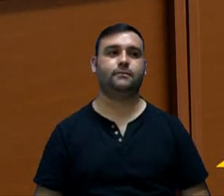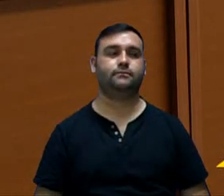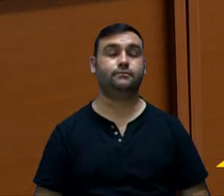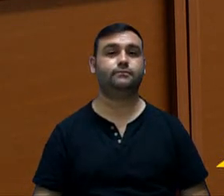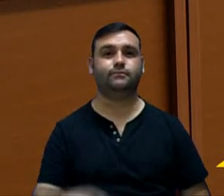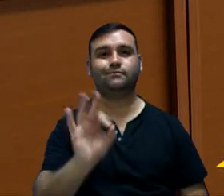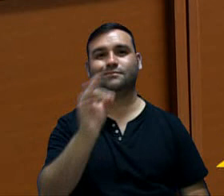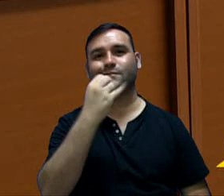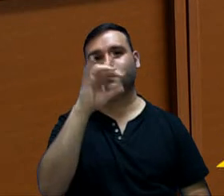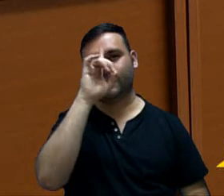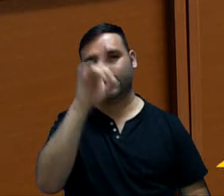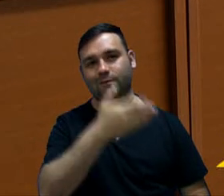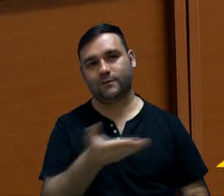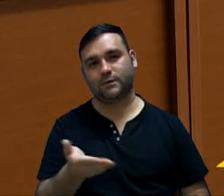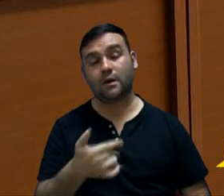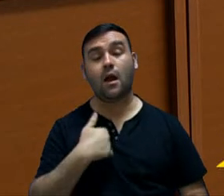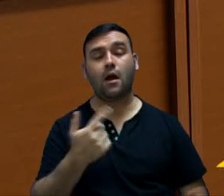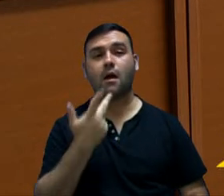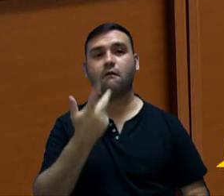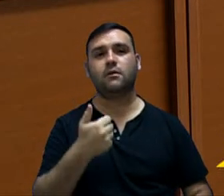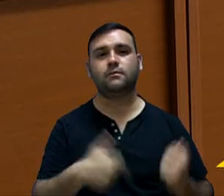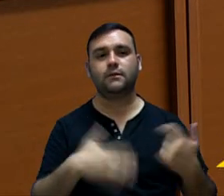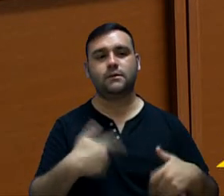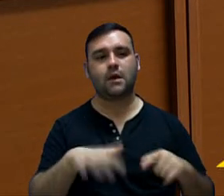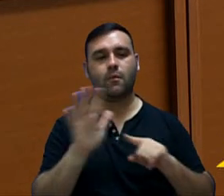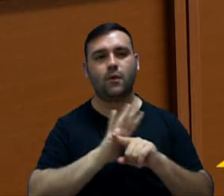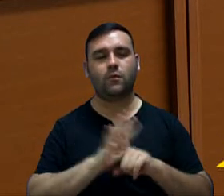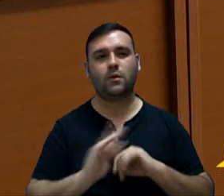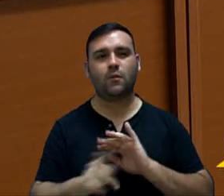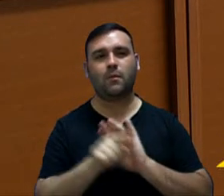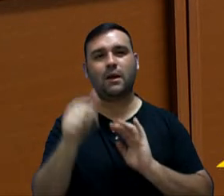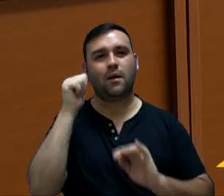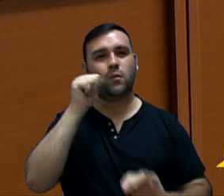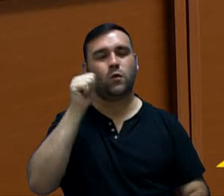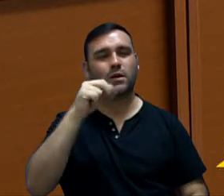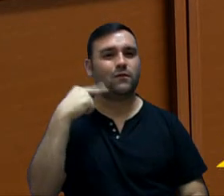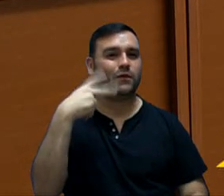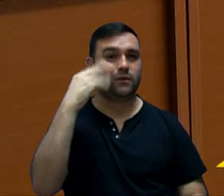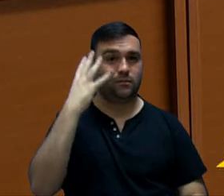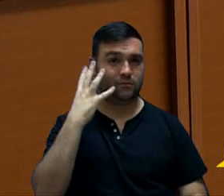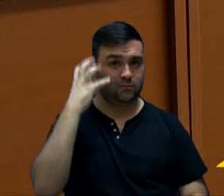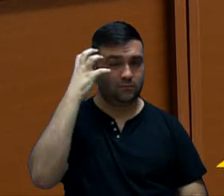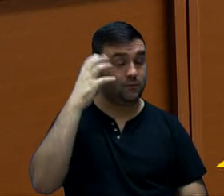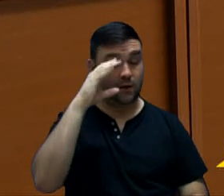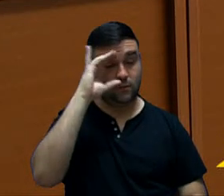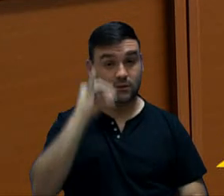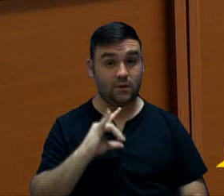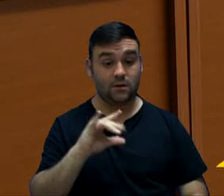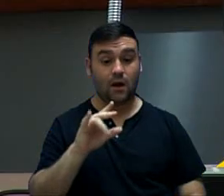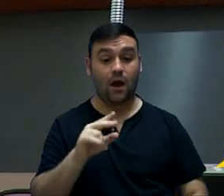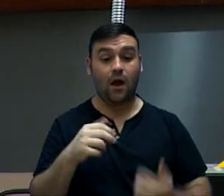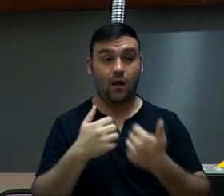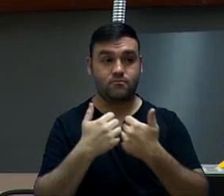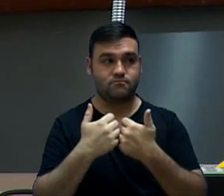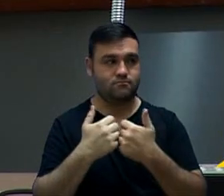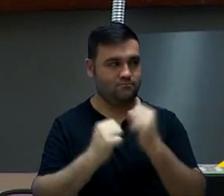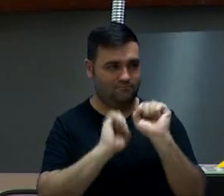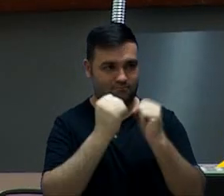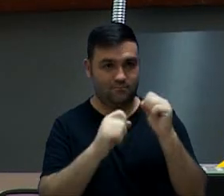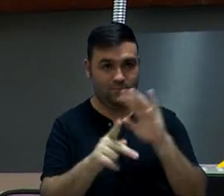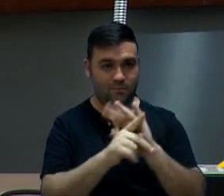Bom dia. Com relação ao questionamento da vereadora, a URBIS, em